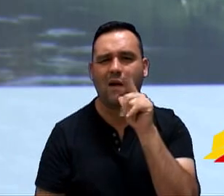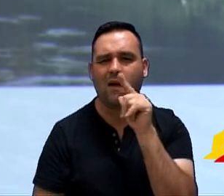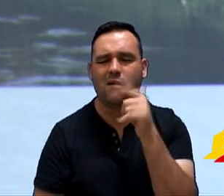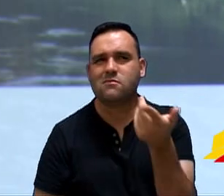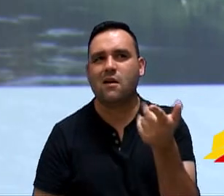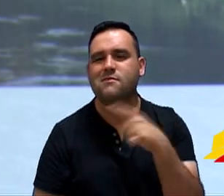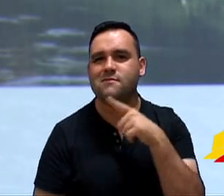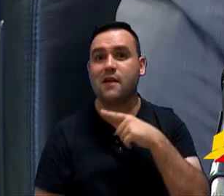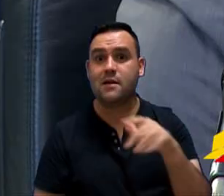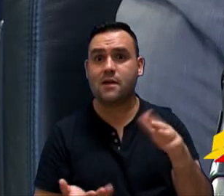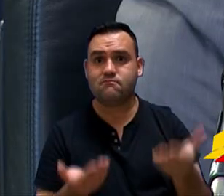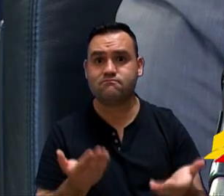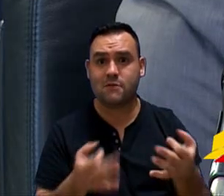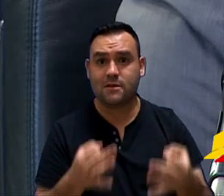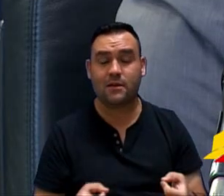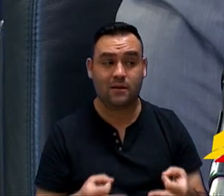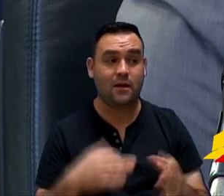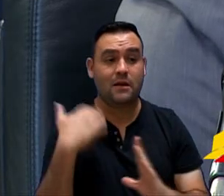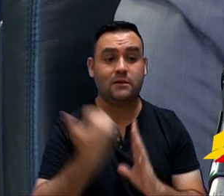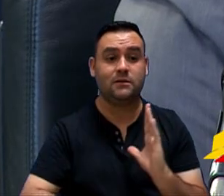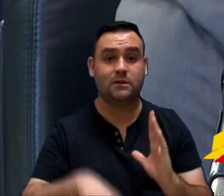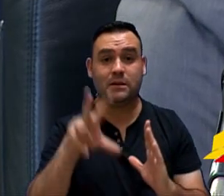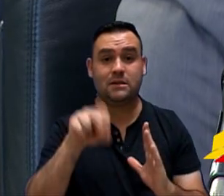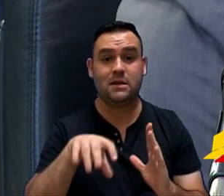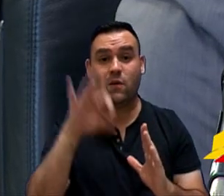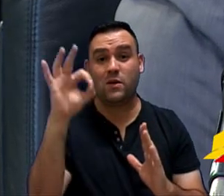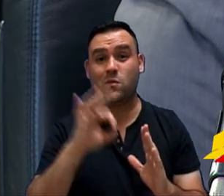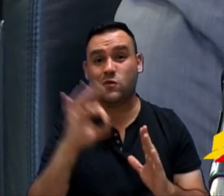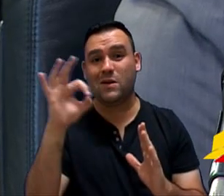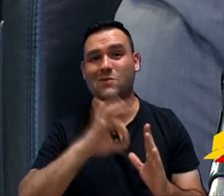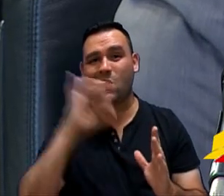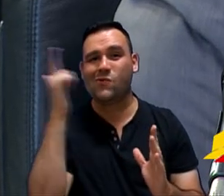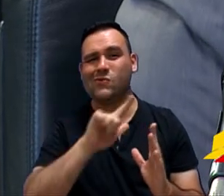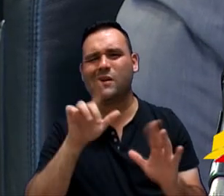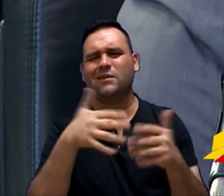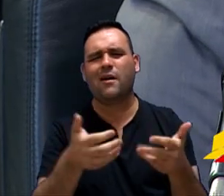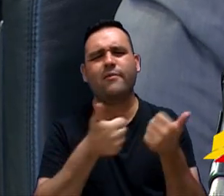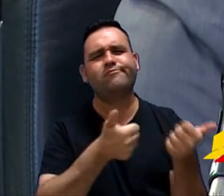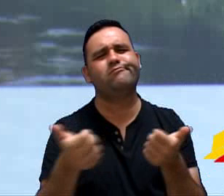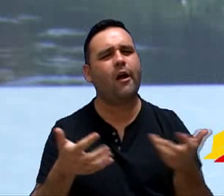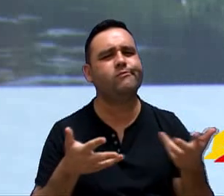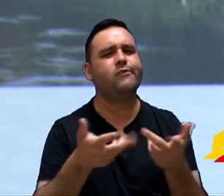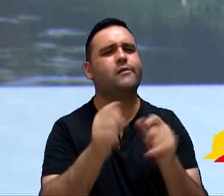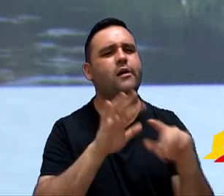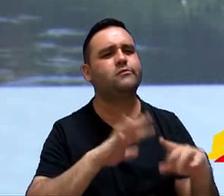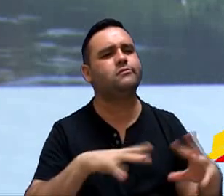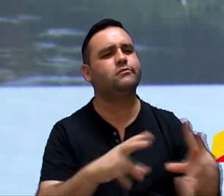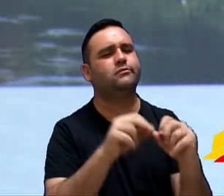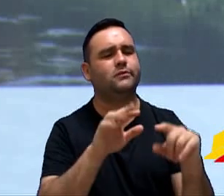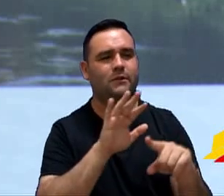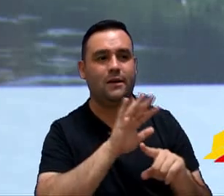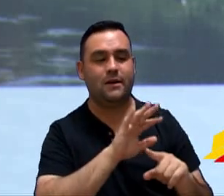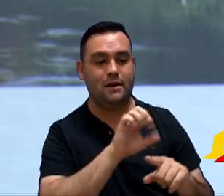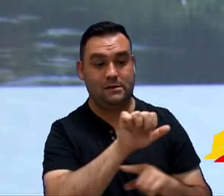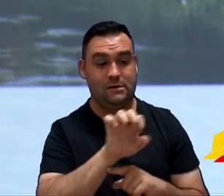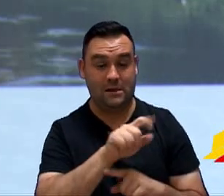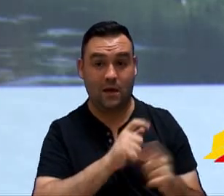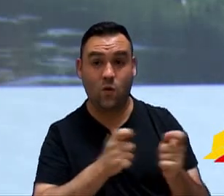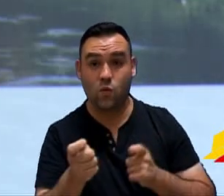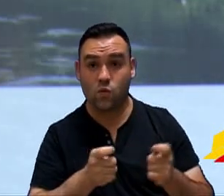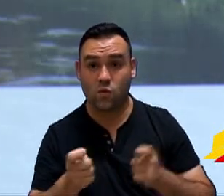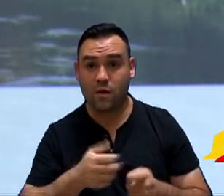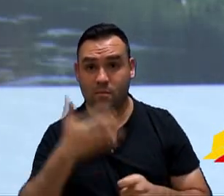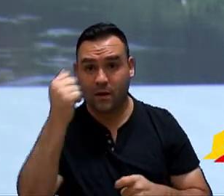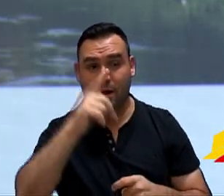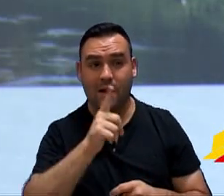desde que você tem um consumo equilibrado, com desconto de 50%. Então, é bom para o SAI, que passa a controlar melhor